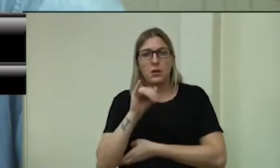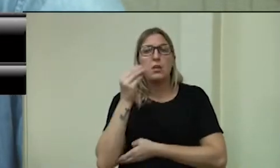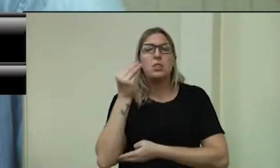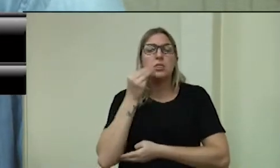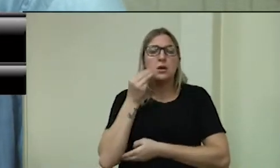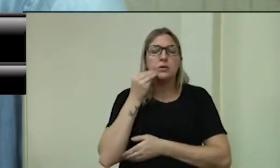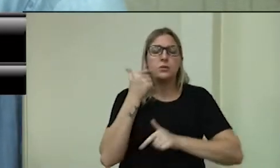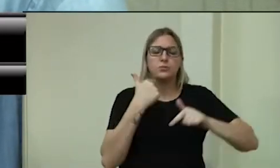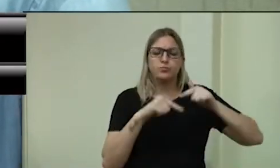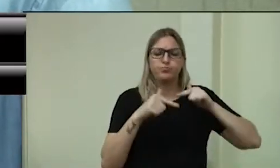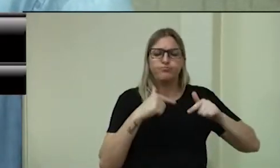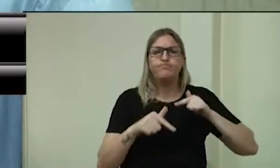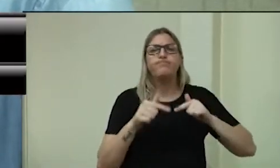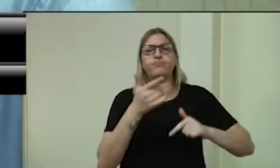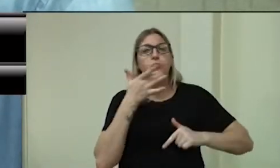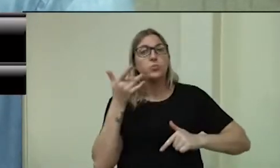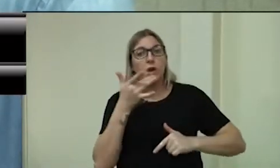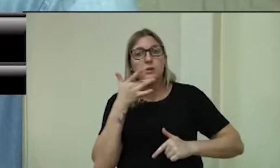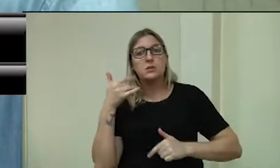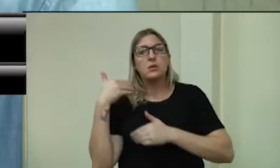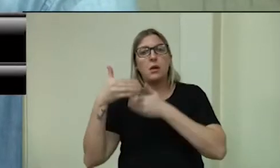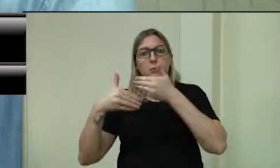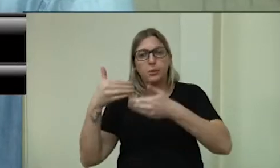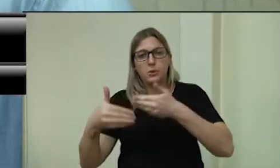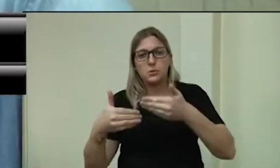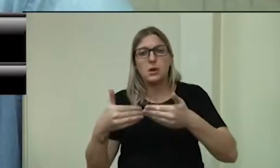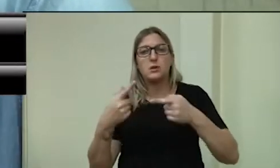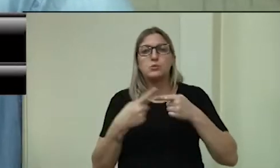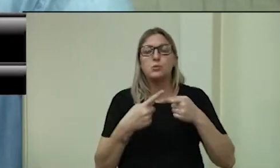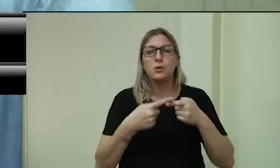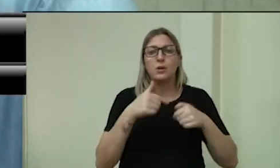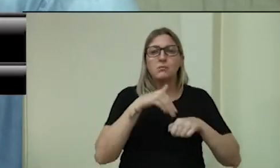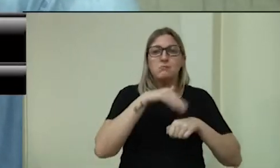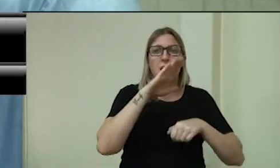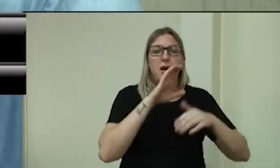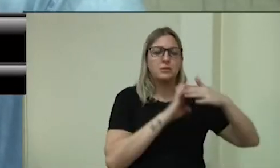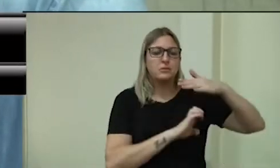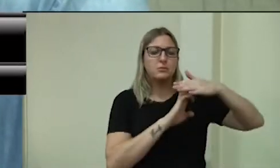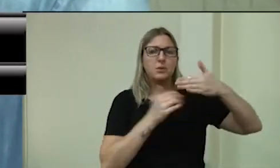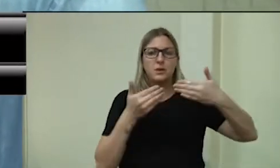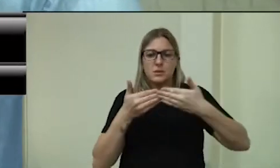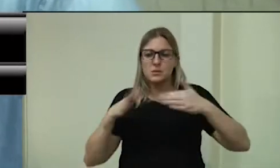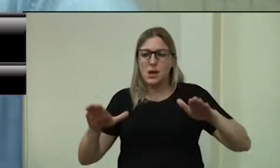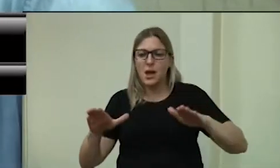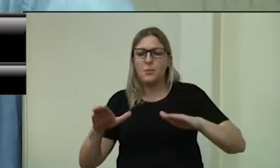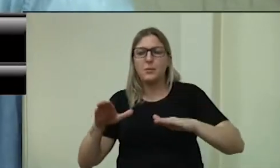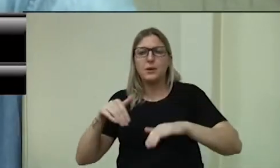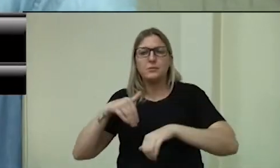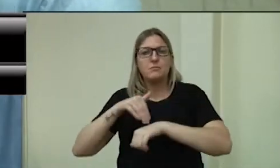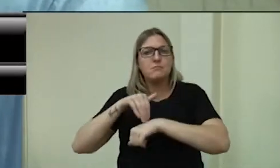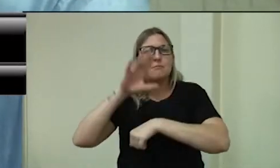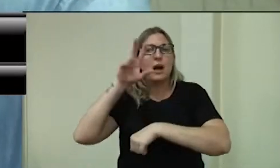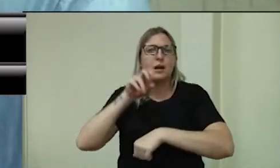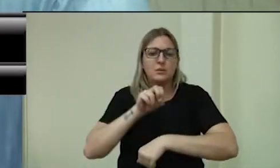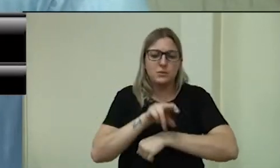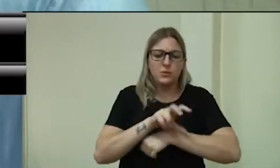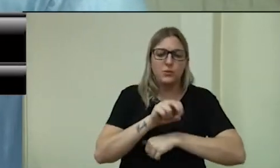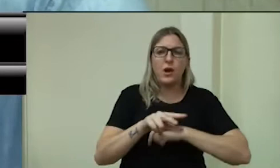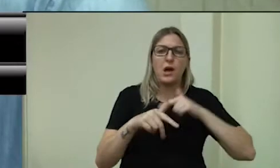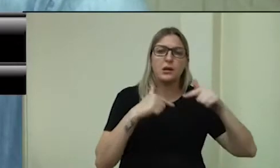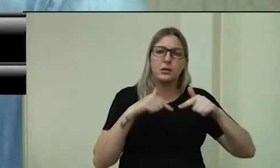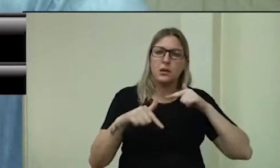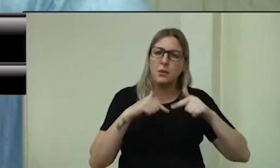mais rapidamente elas se instalarem lá, mais empregos aqui para o nosso município, mais desenvolvimento, não só